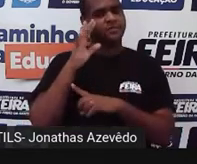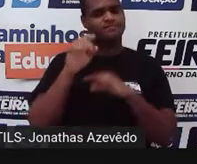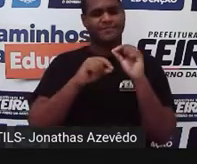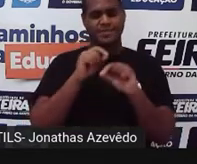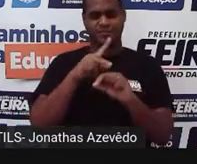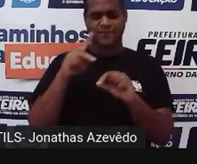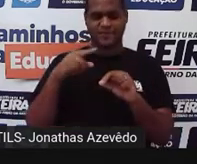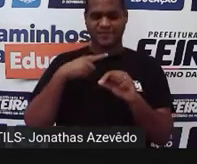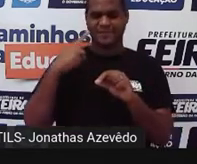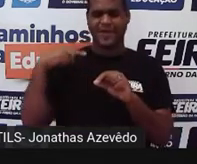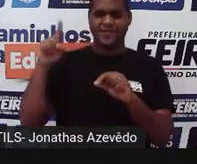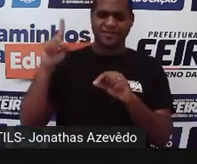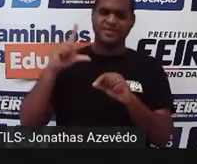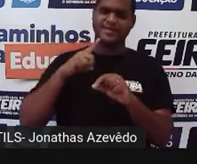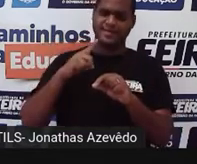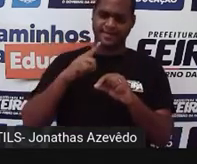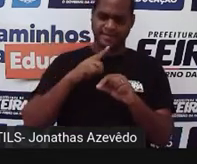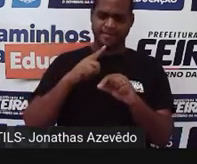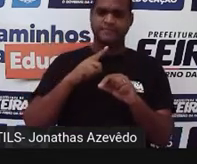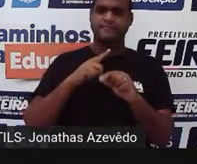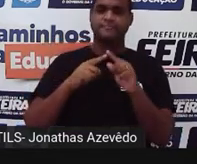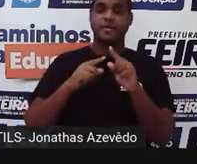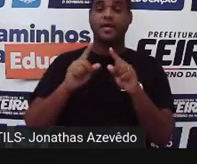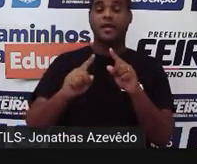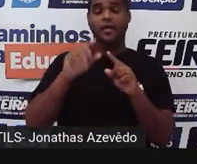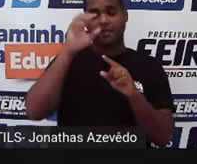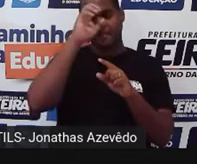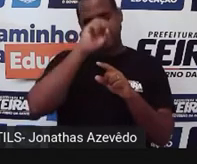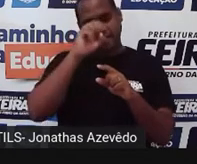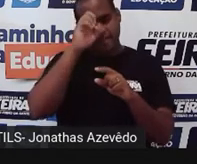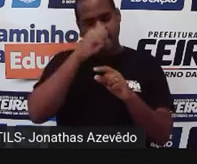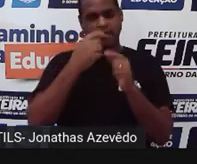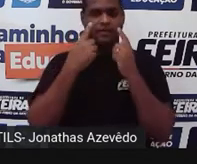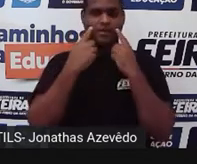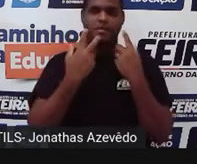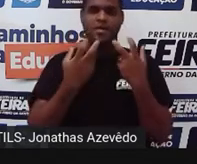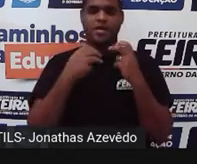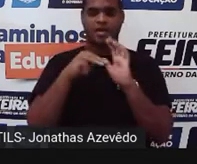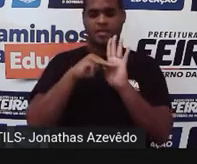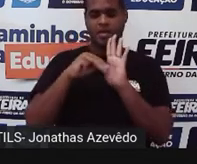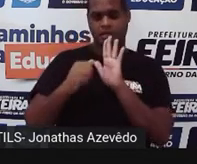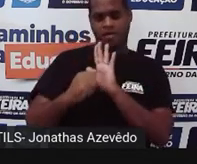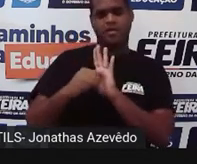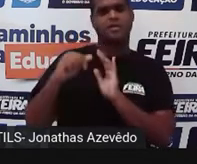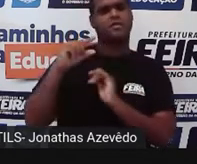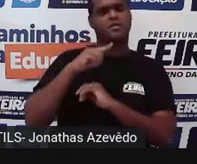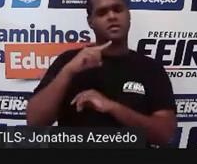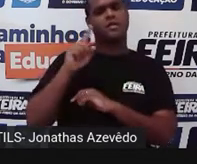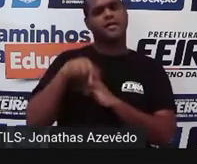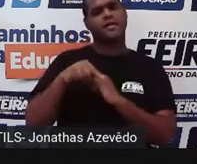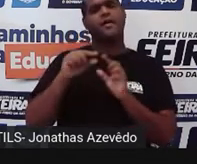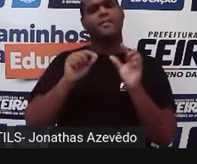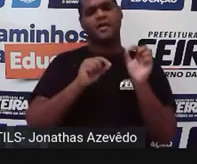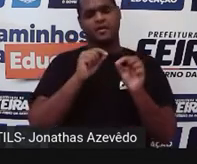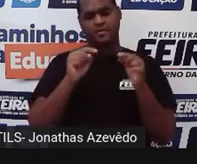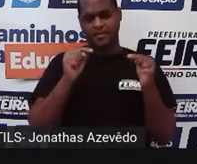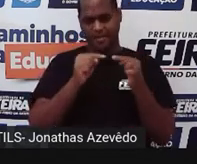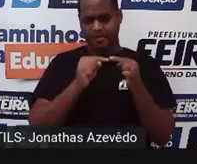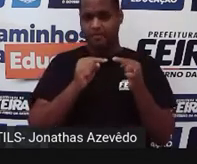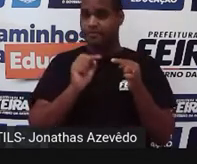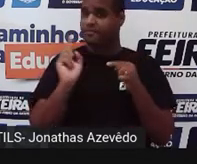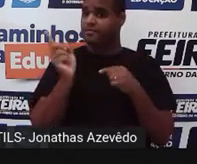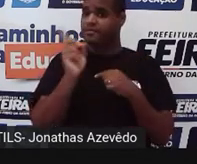Professor, na última aula a gente viu média aritmética. Não é essa daí não que a gente viu? Não.